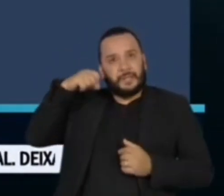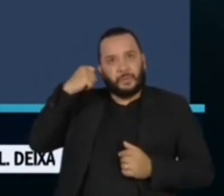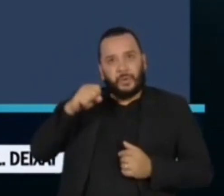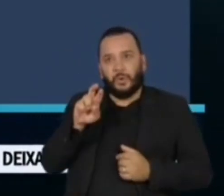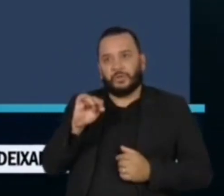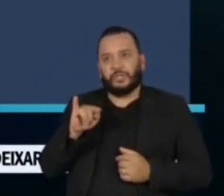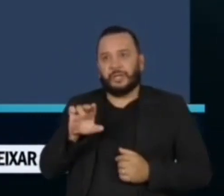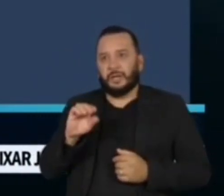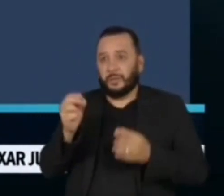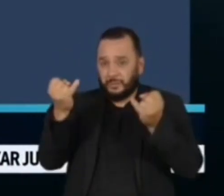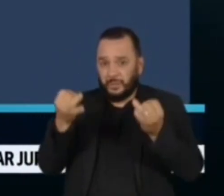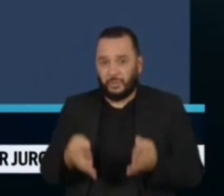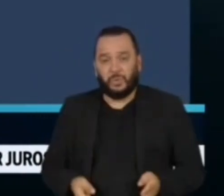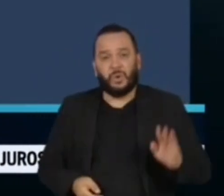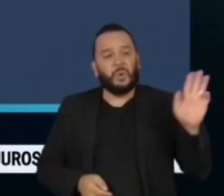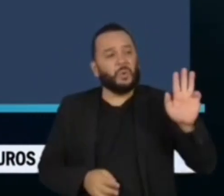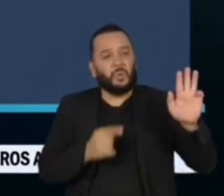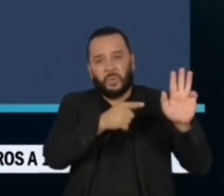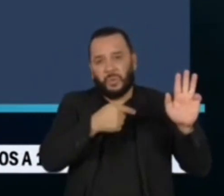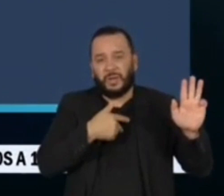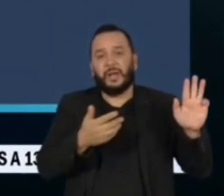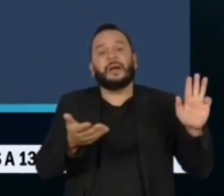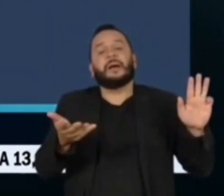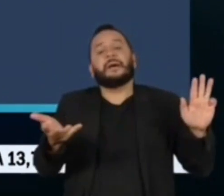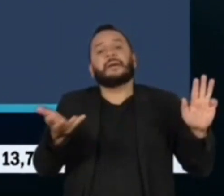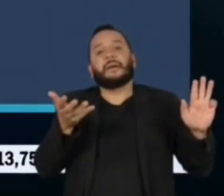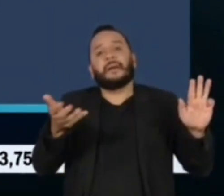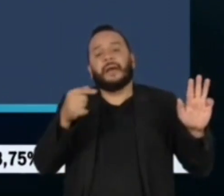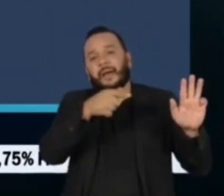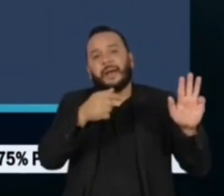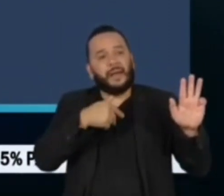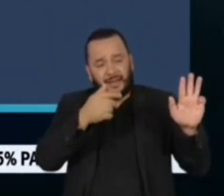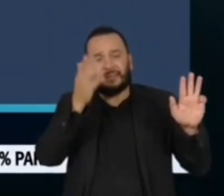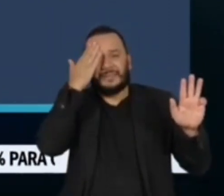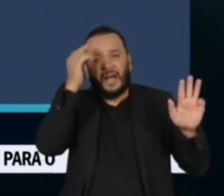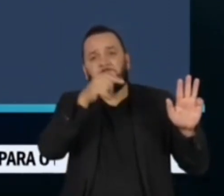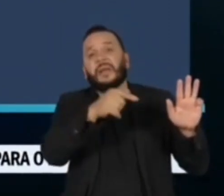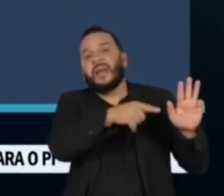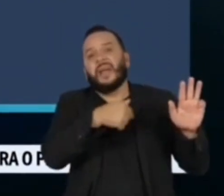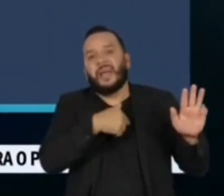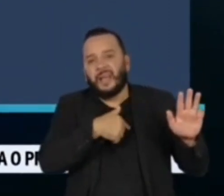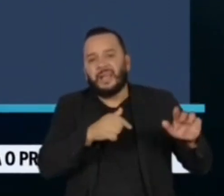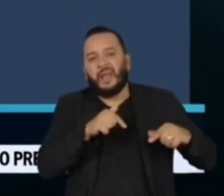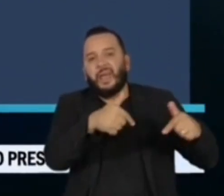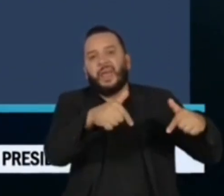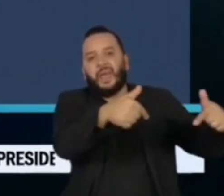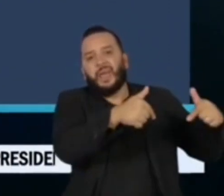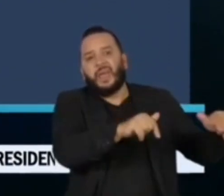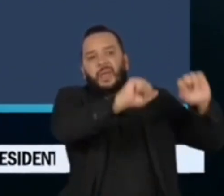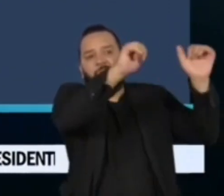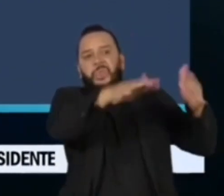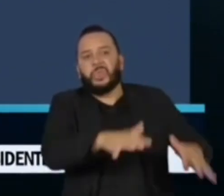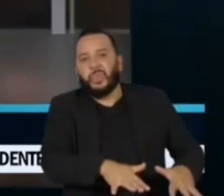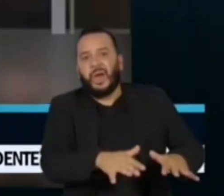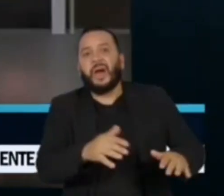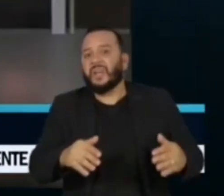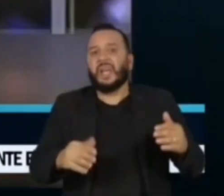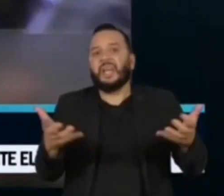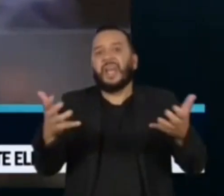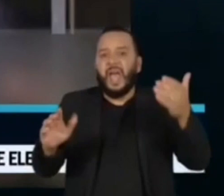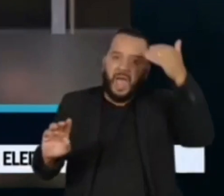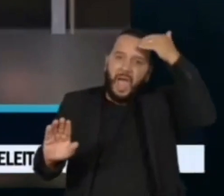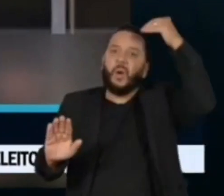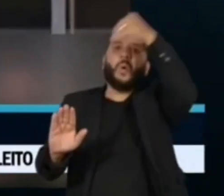que o governo Lula procura justificativas para o provável fracasso de suas desastradas políticas econômicas.